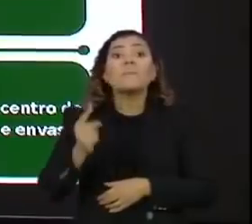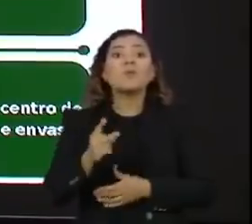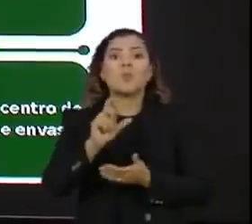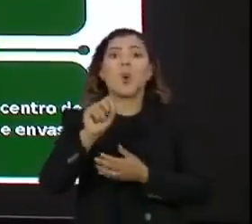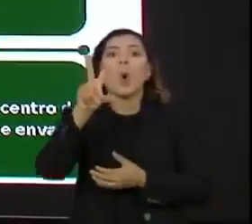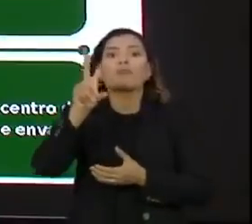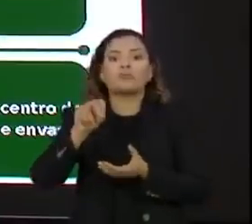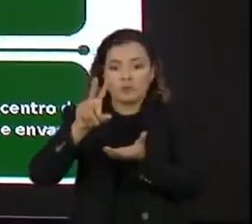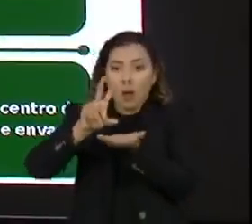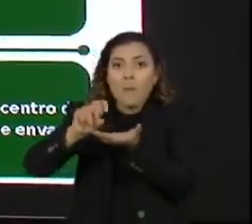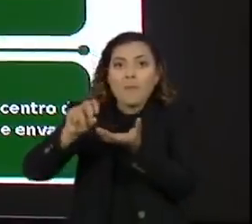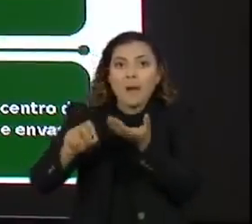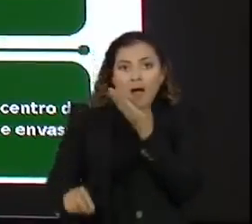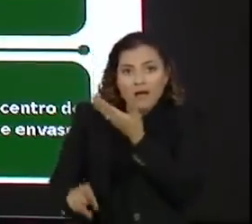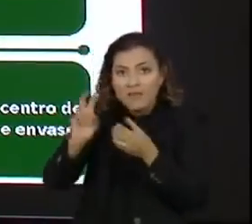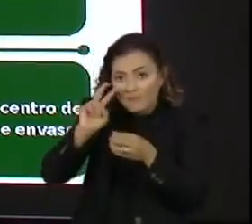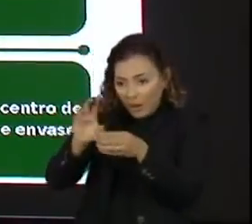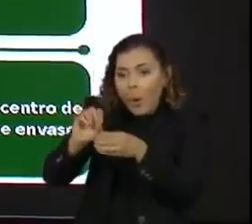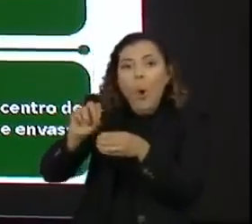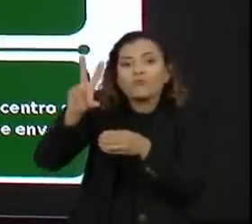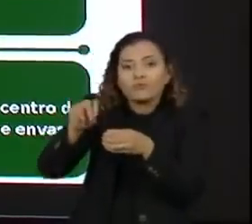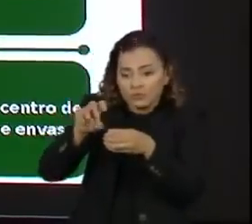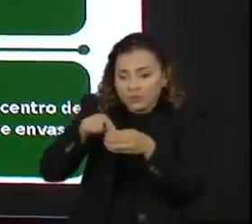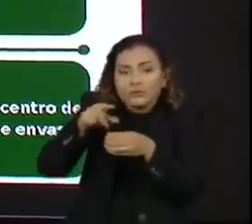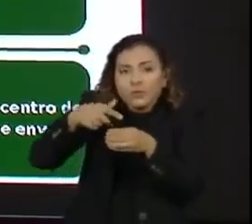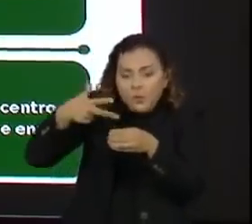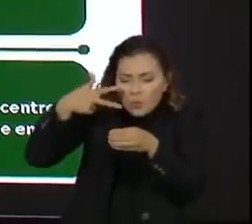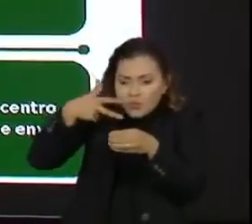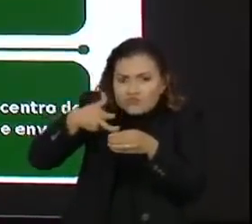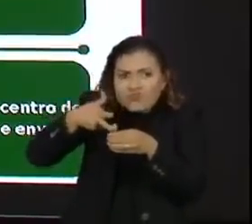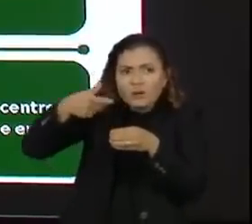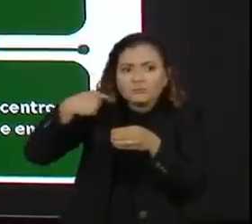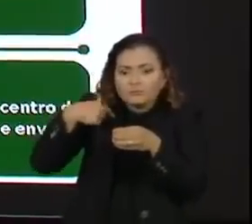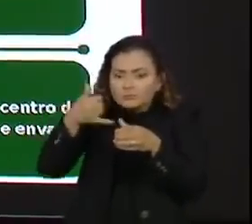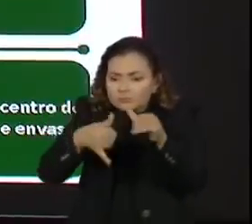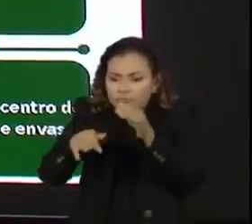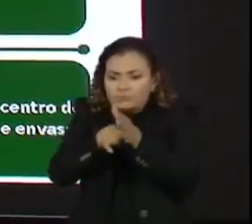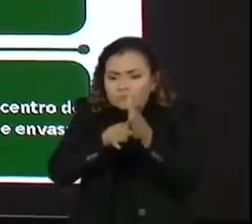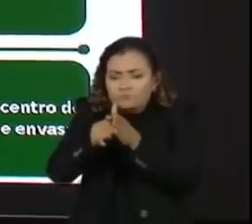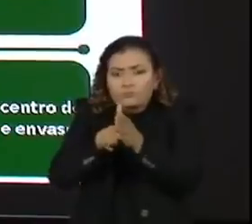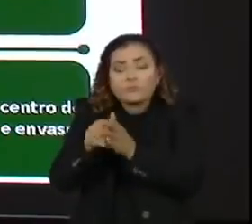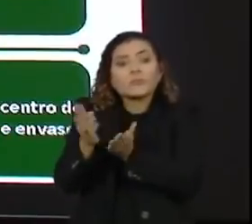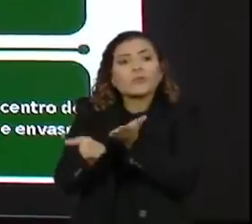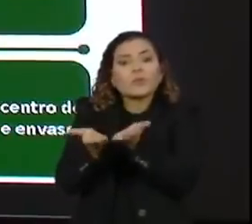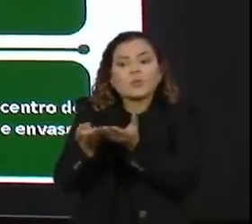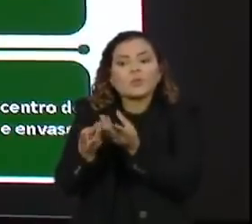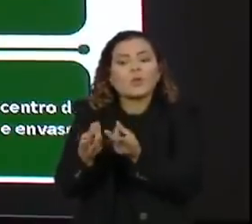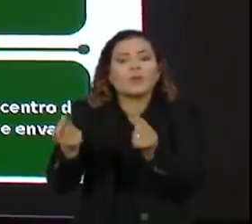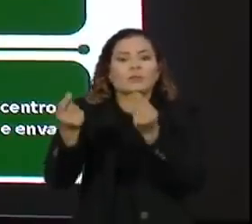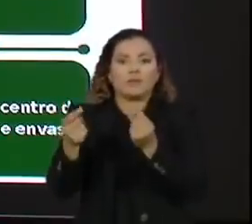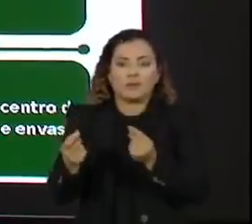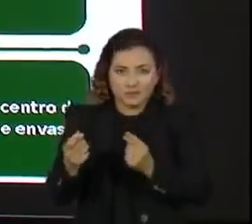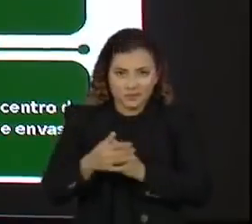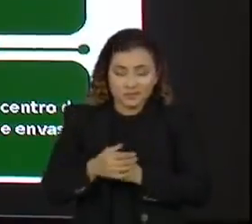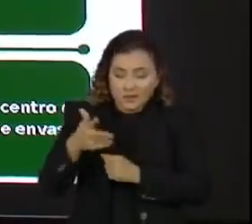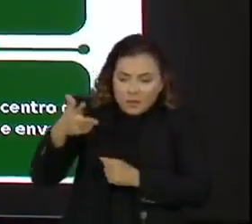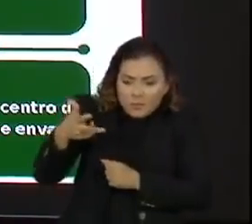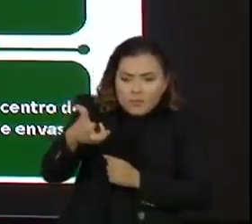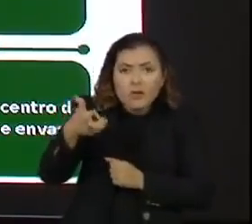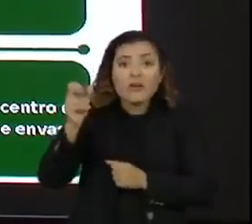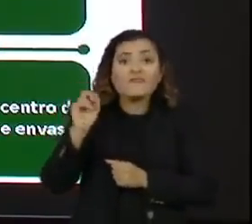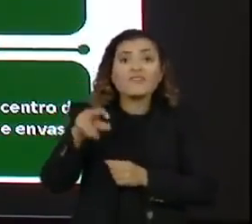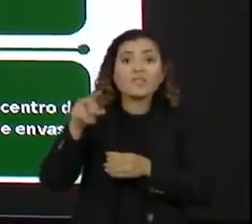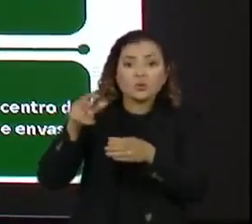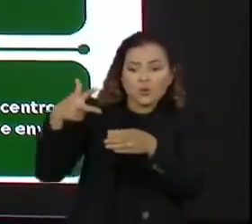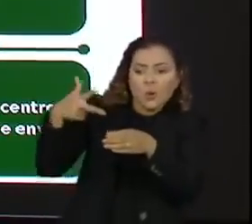Esses ovos são submetidos a controle de qualidade, inoculação e incubação. E esse é o processo que nós iniciamos. Colocamos o